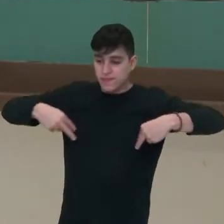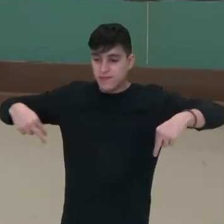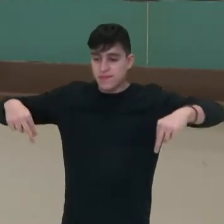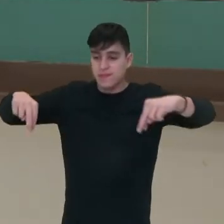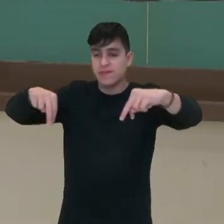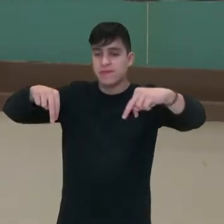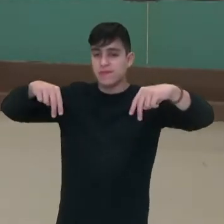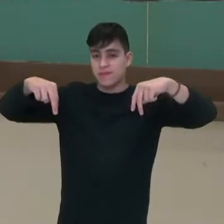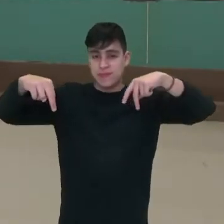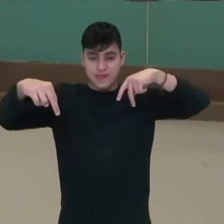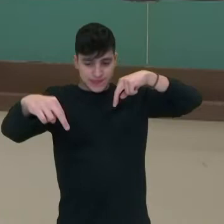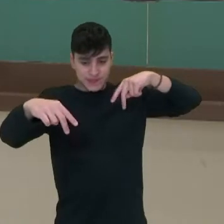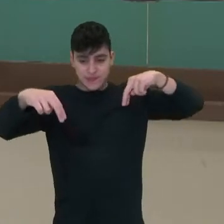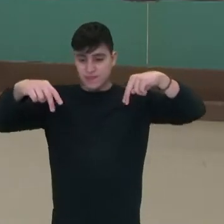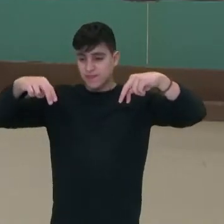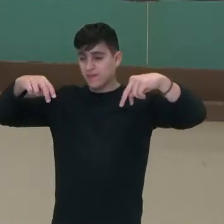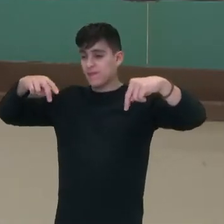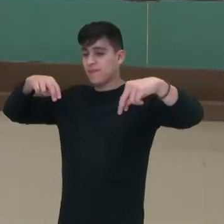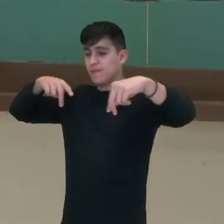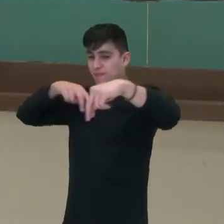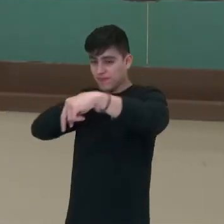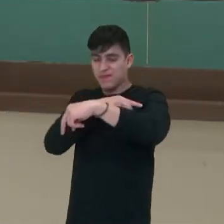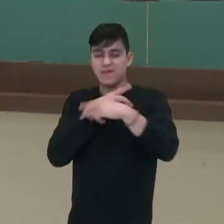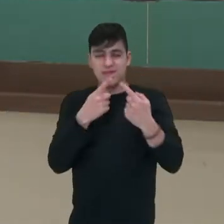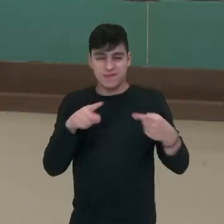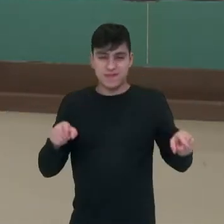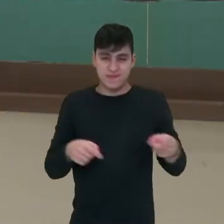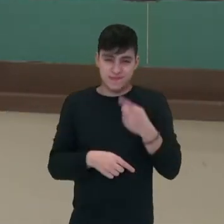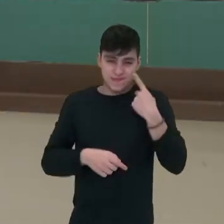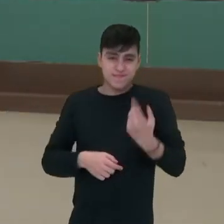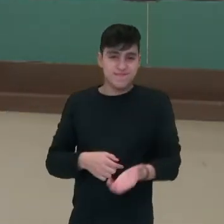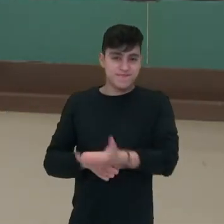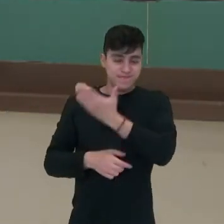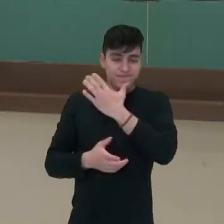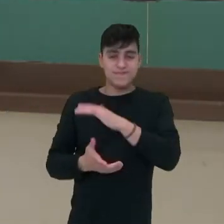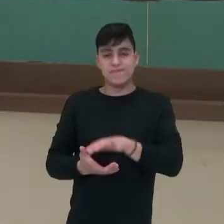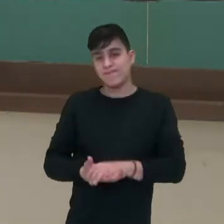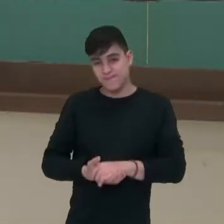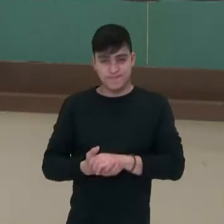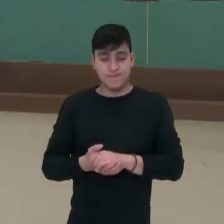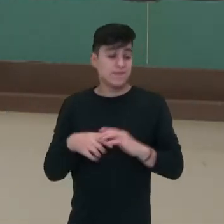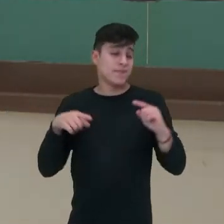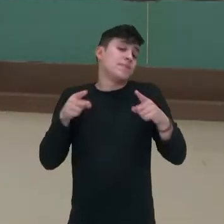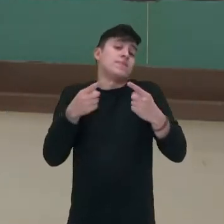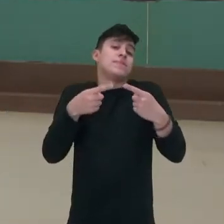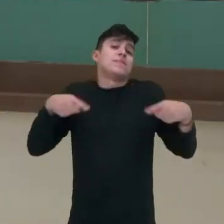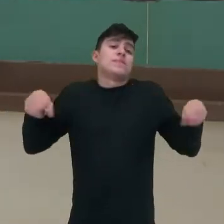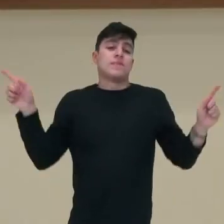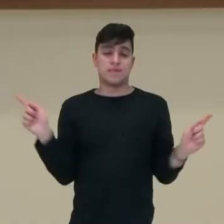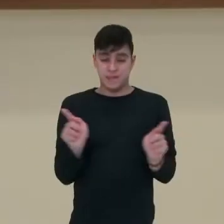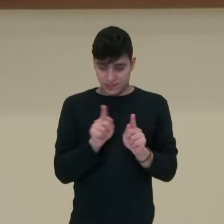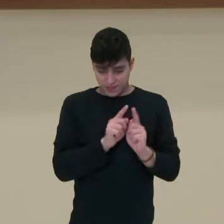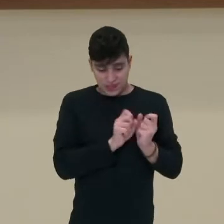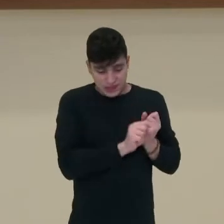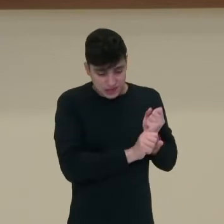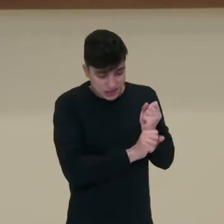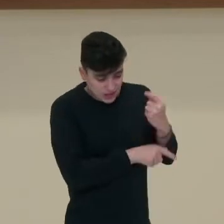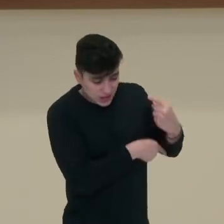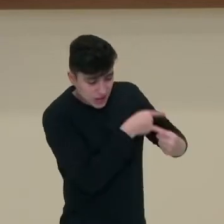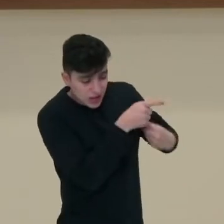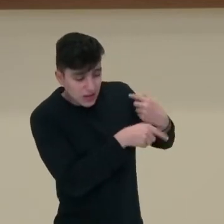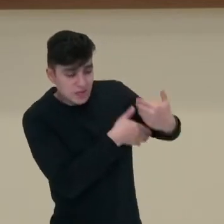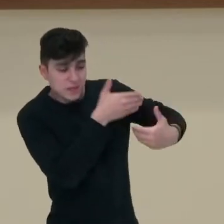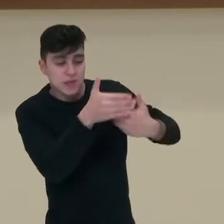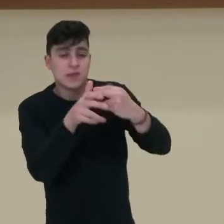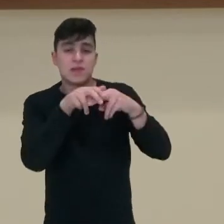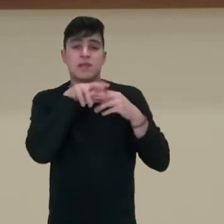vamos dar a meia volta, volte meia, vamos dar, né? Então, essa é uma música que também passou de geração em geração,